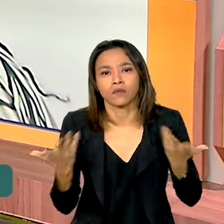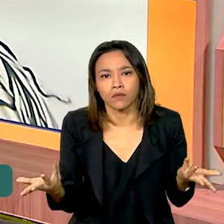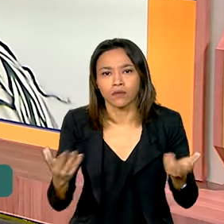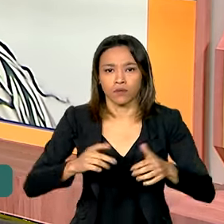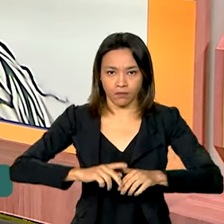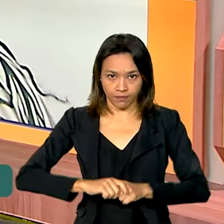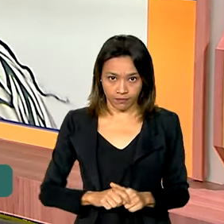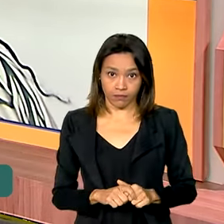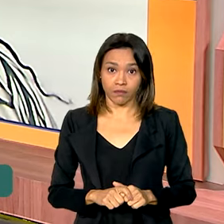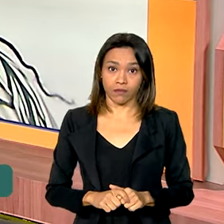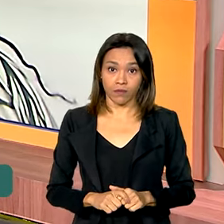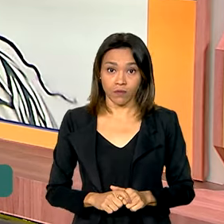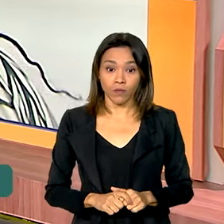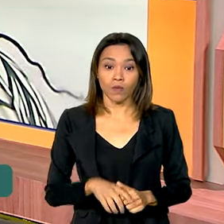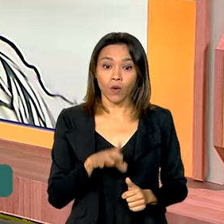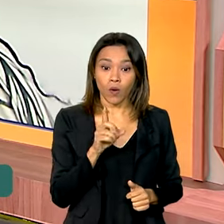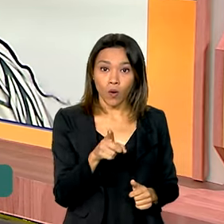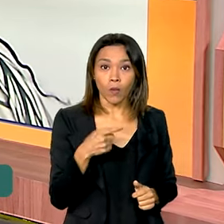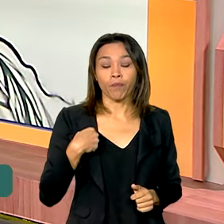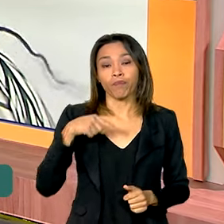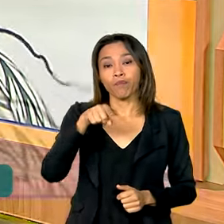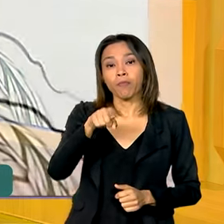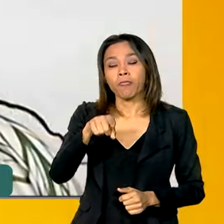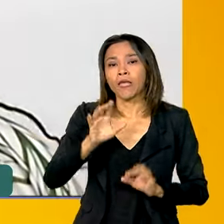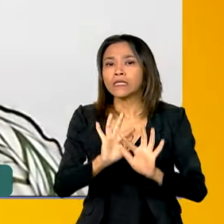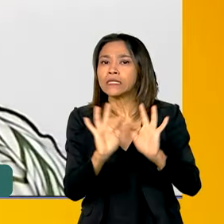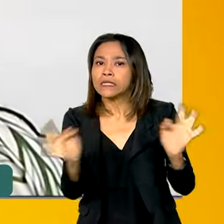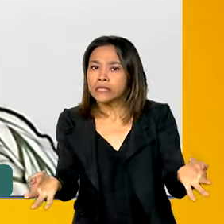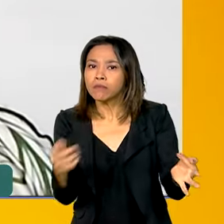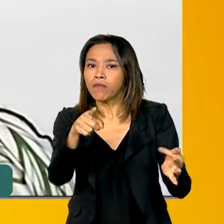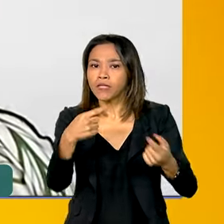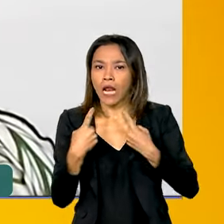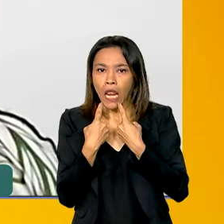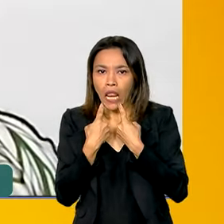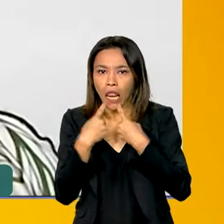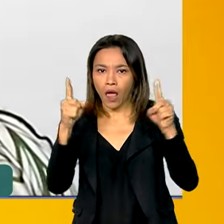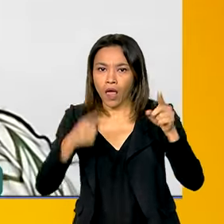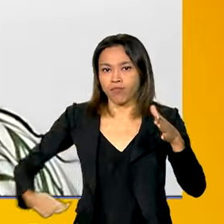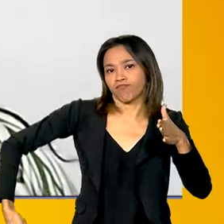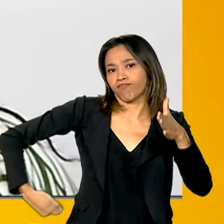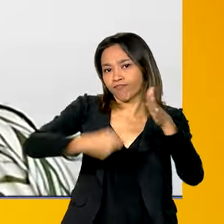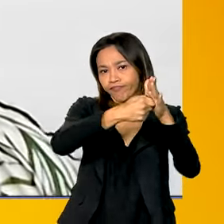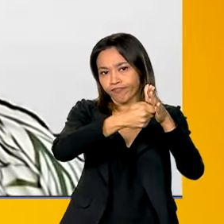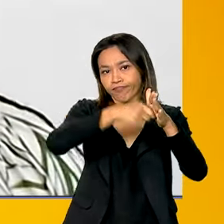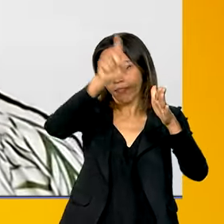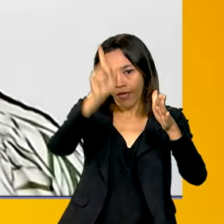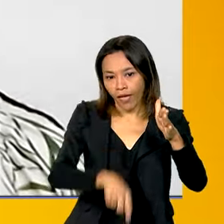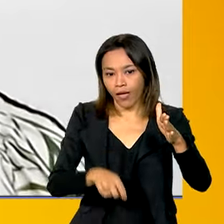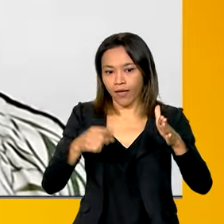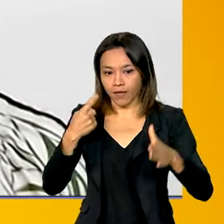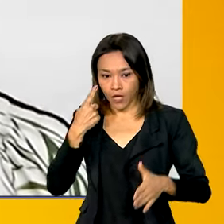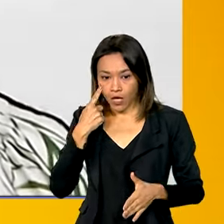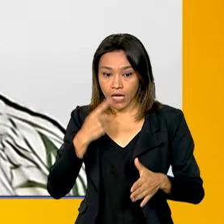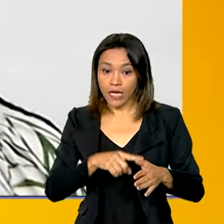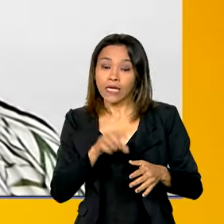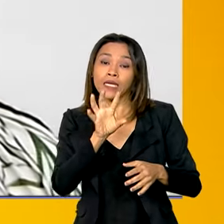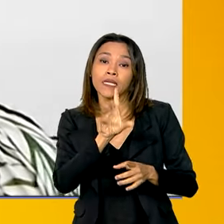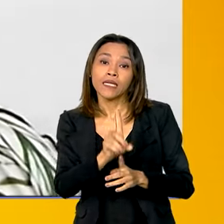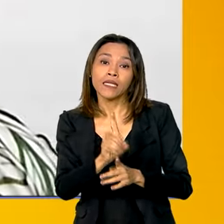Olha, o canal mais simples, digamos assim, é o denuncia.site